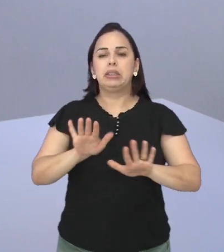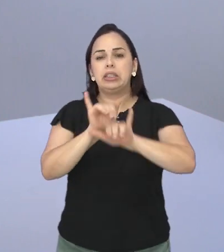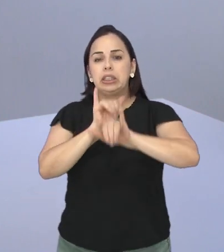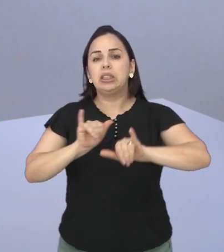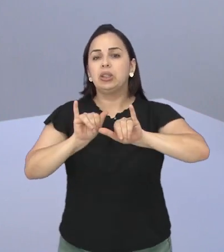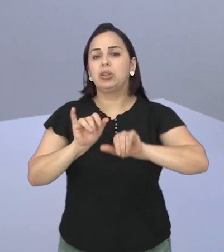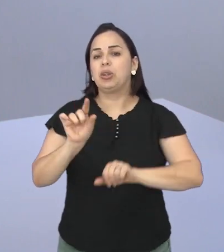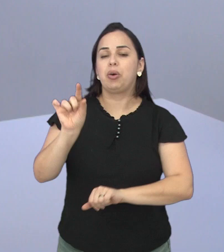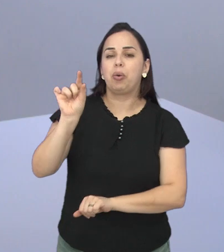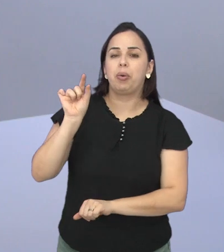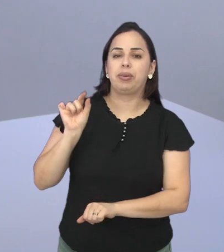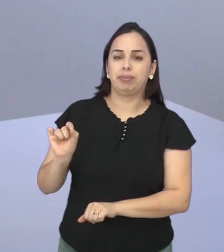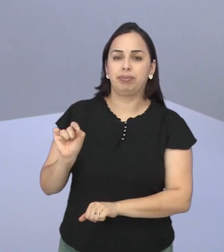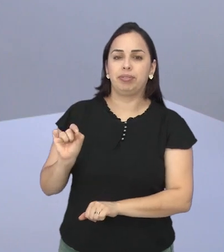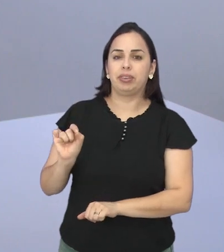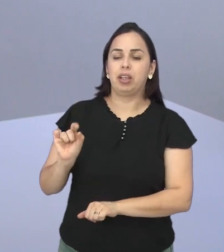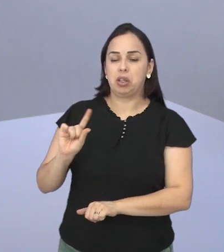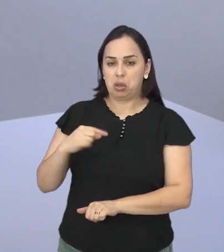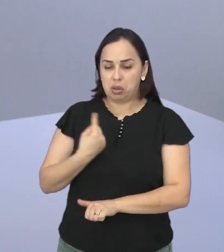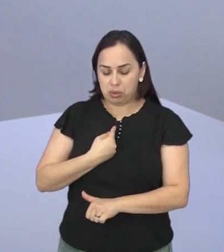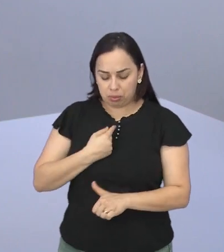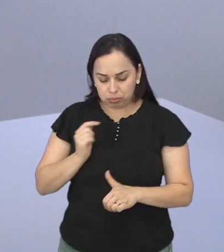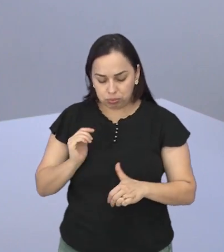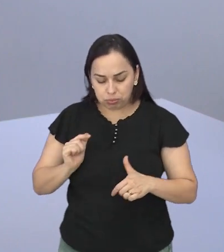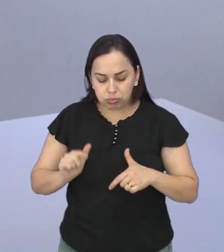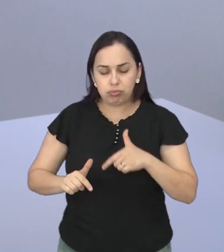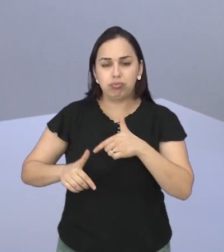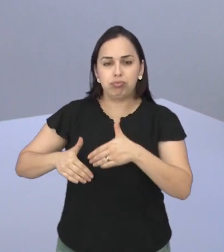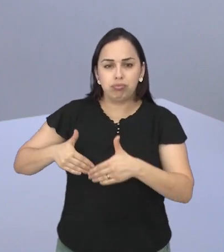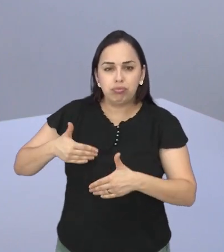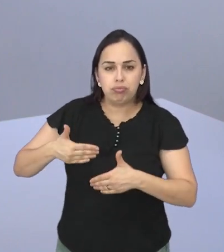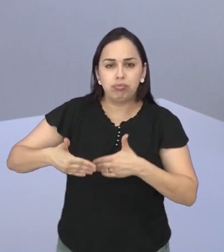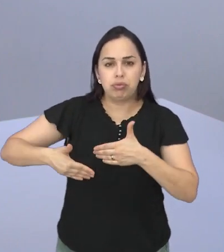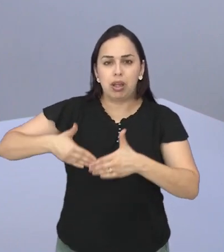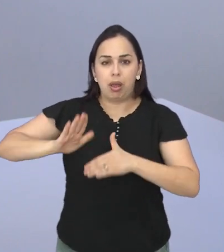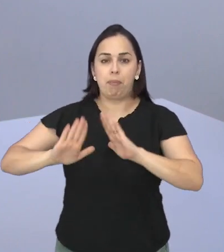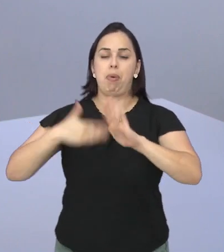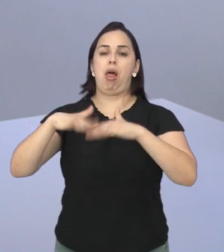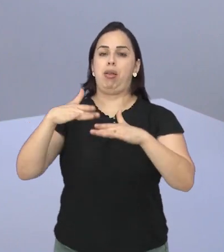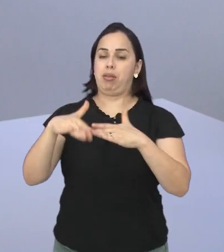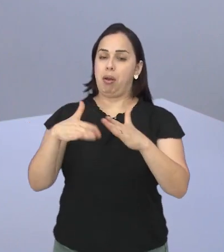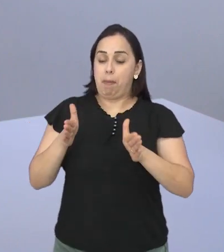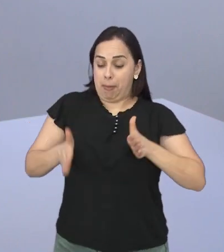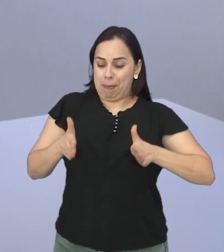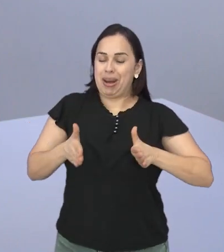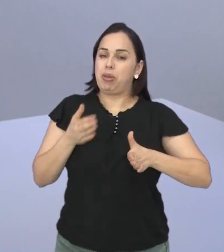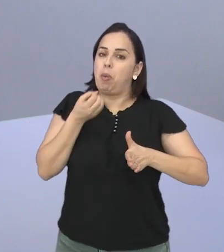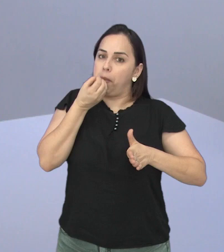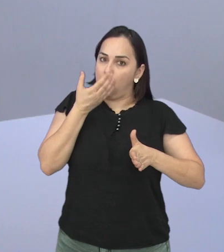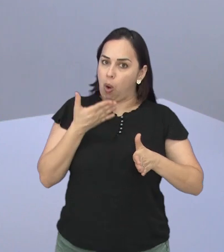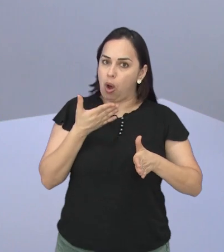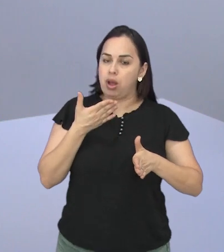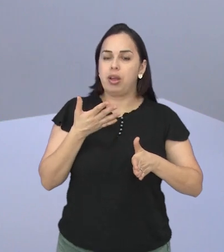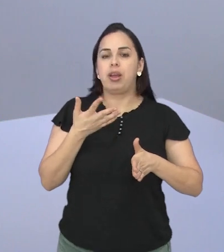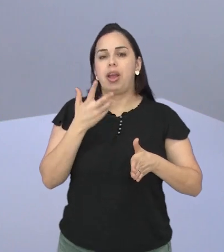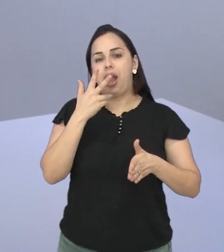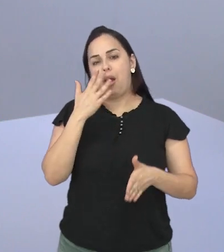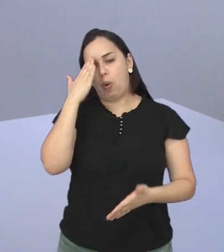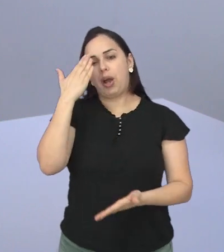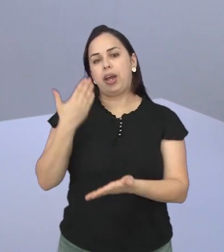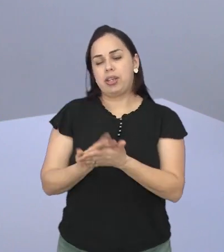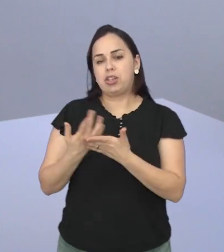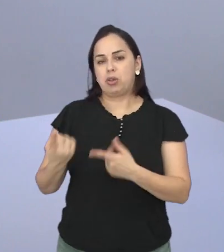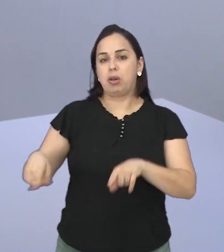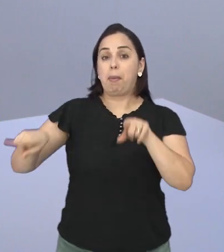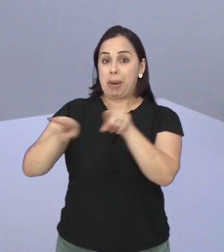eu diria para você que nós estamos avançando nós estamos num momento muito bom e eu creio agora também com novas parcerias